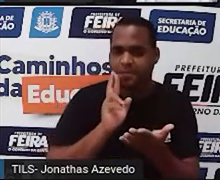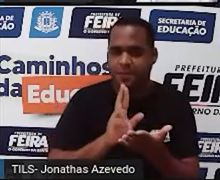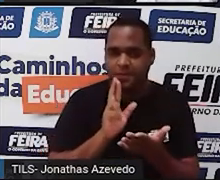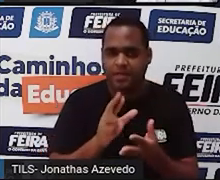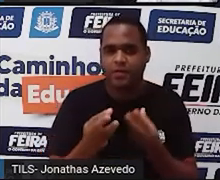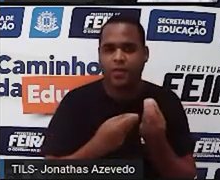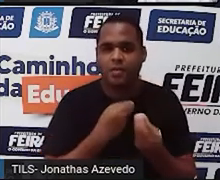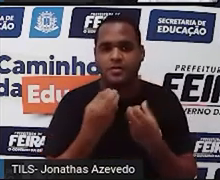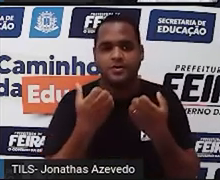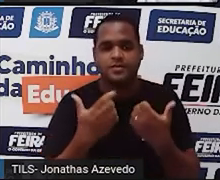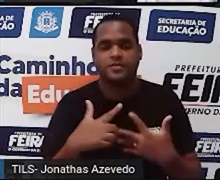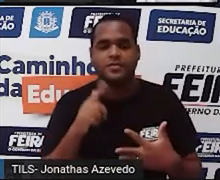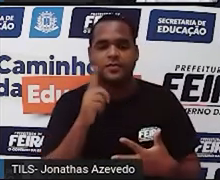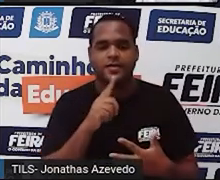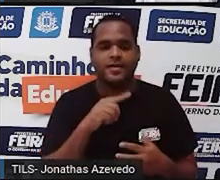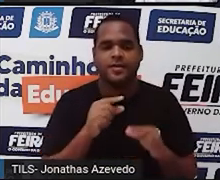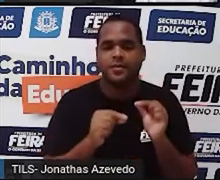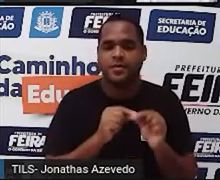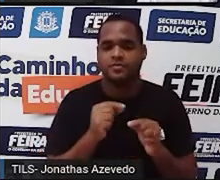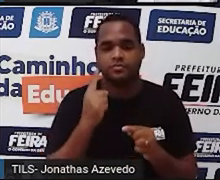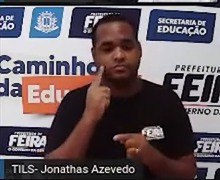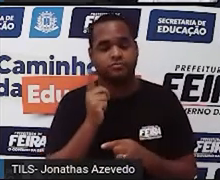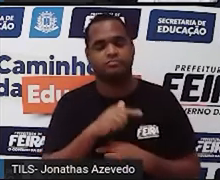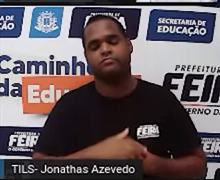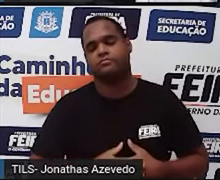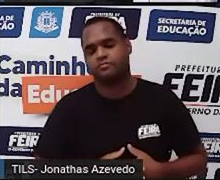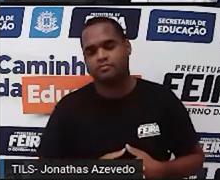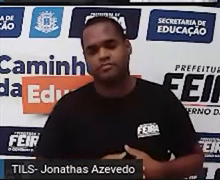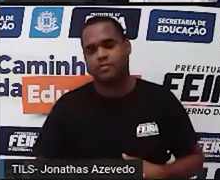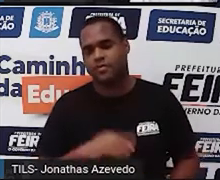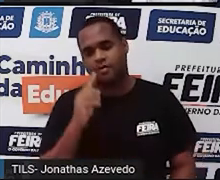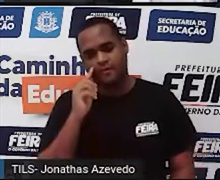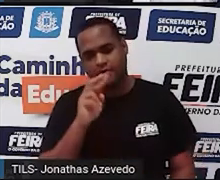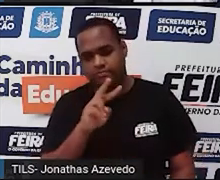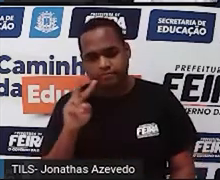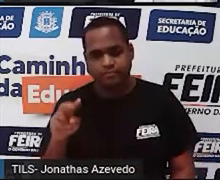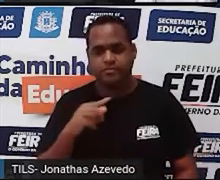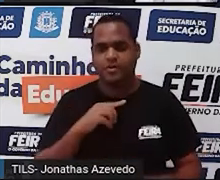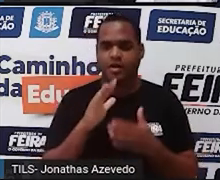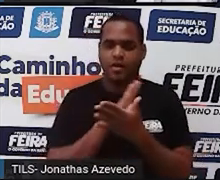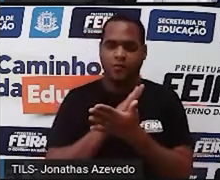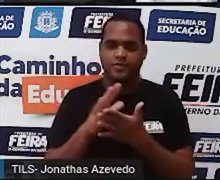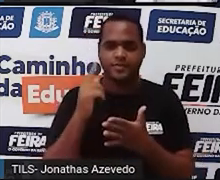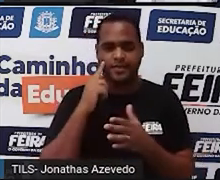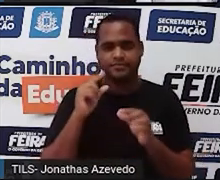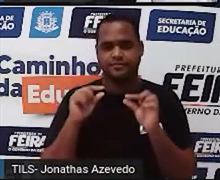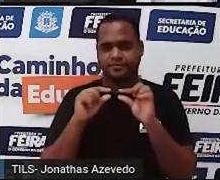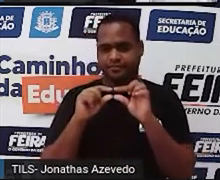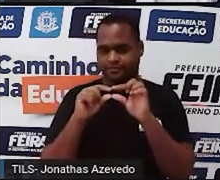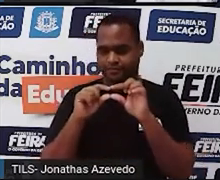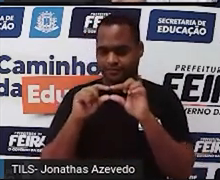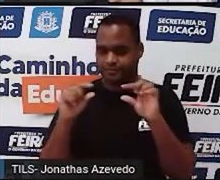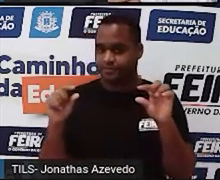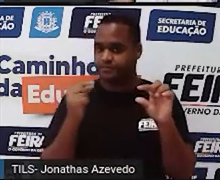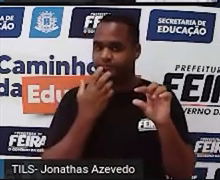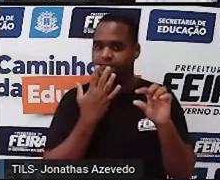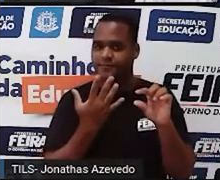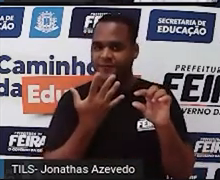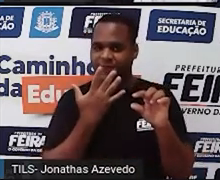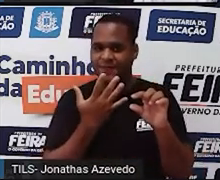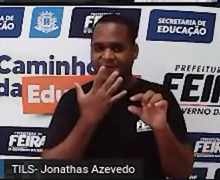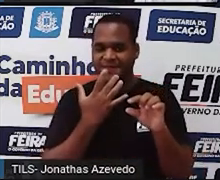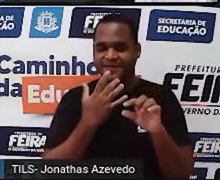rascunho sobre esse enigma. veja que algumas partes estão grifadas de